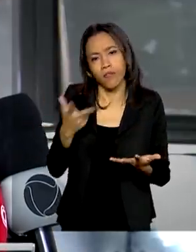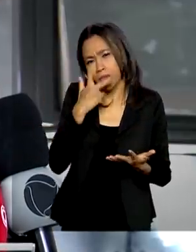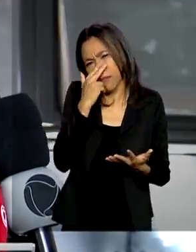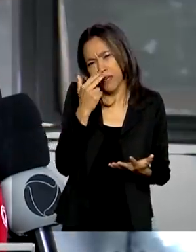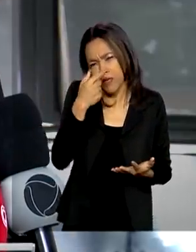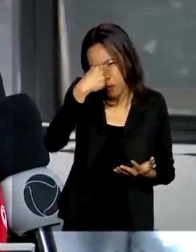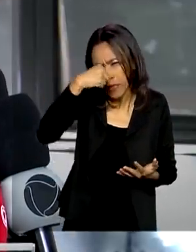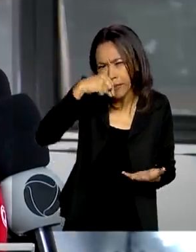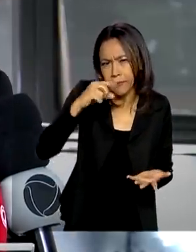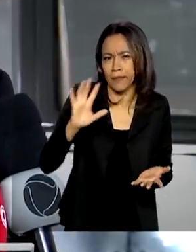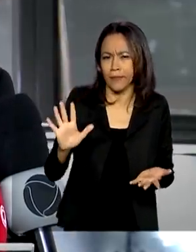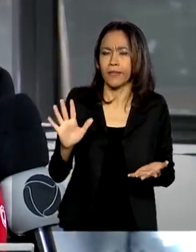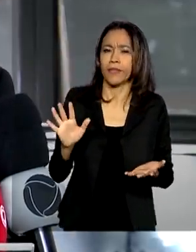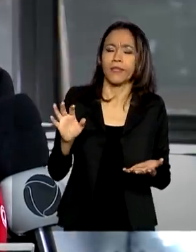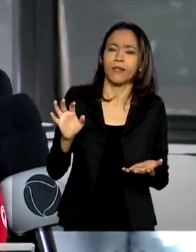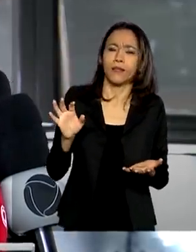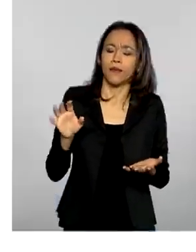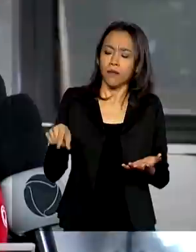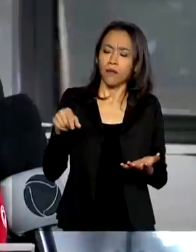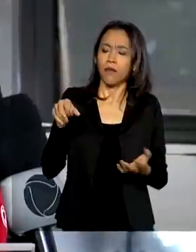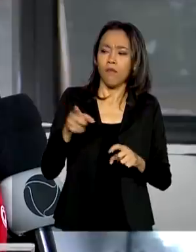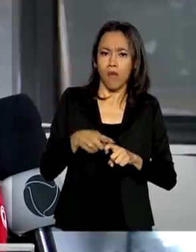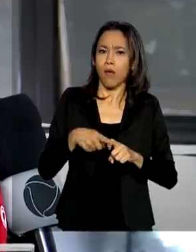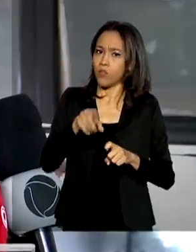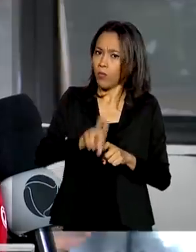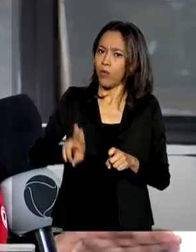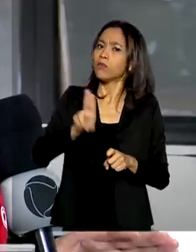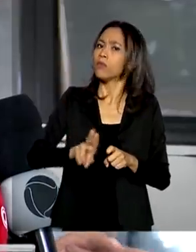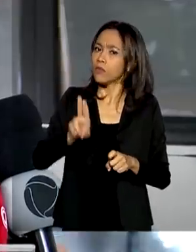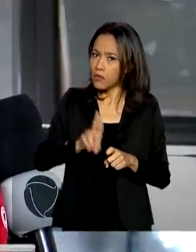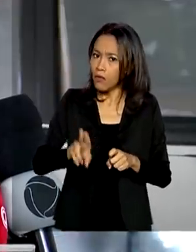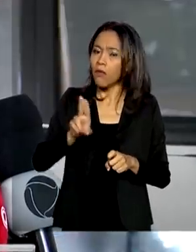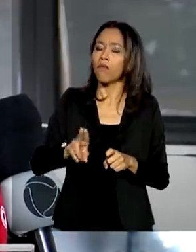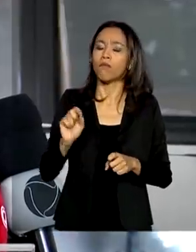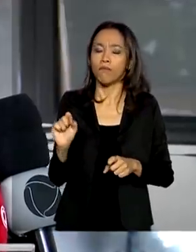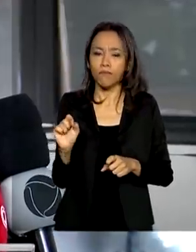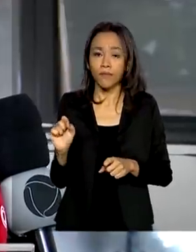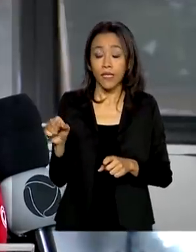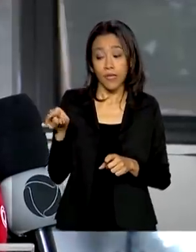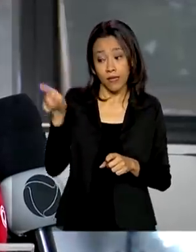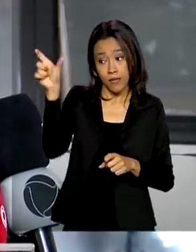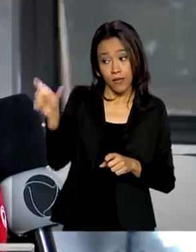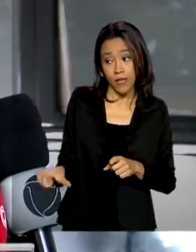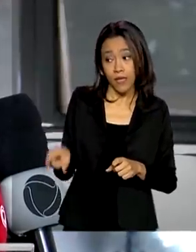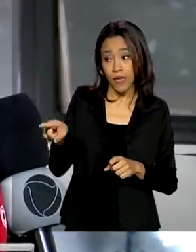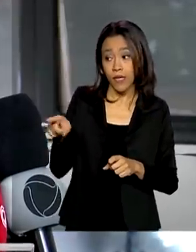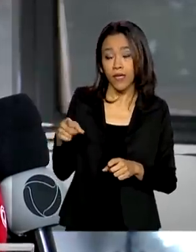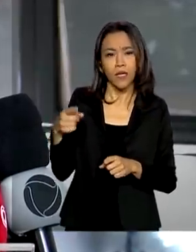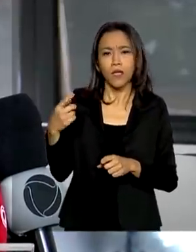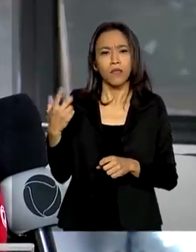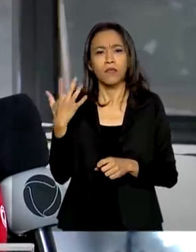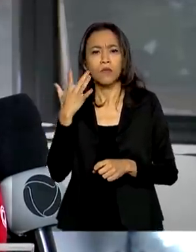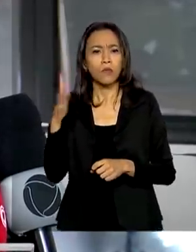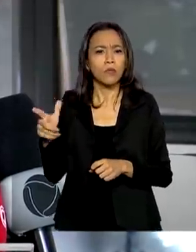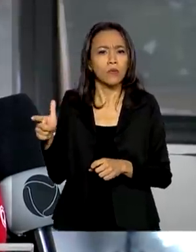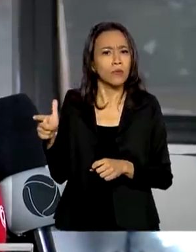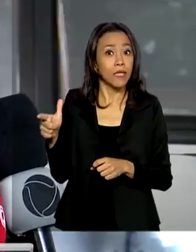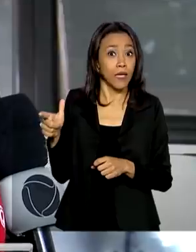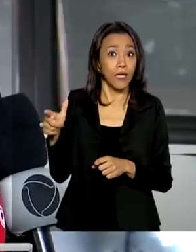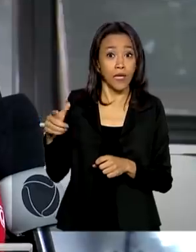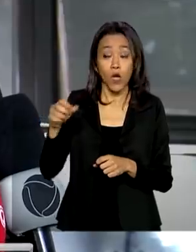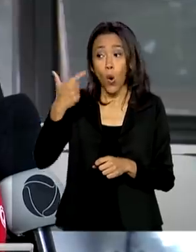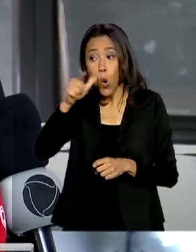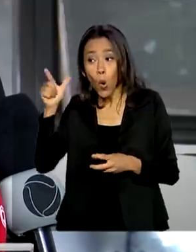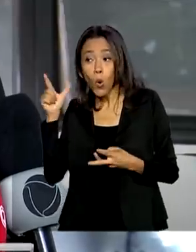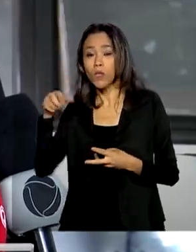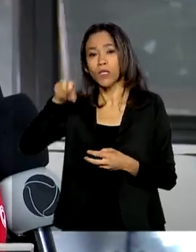que nesse caso o médico pode utilizar também, descartando a possibilidade que o paciente tenha influência A ou influência B, que são as gripes normais, ou